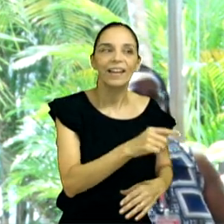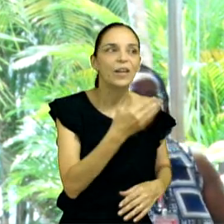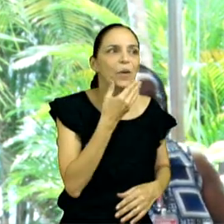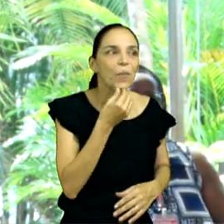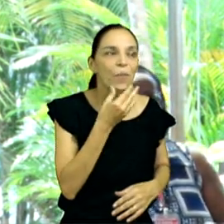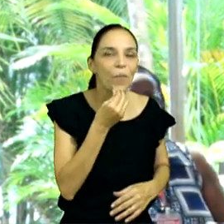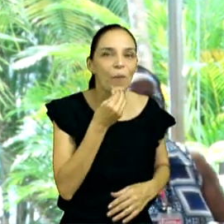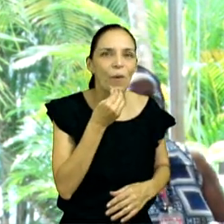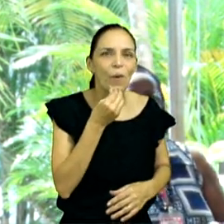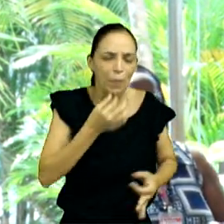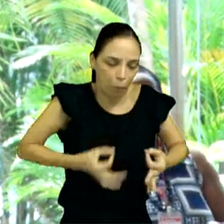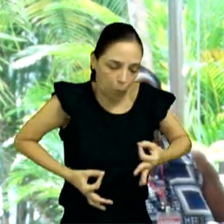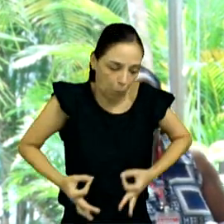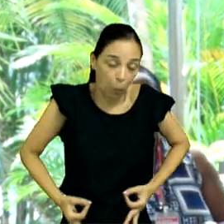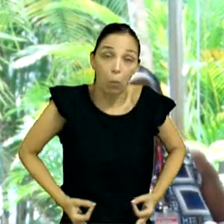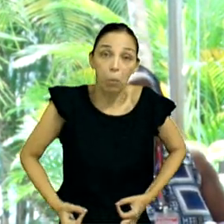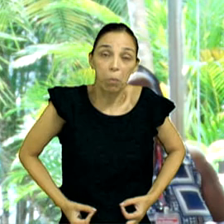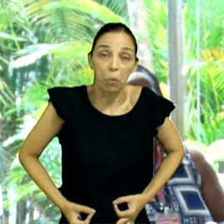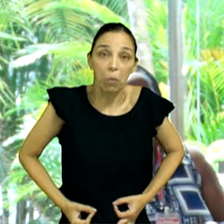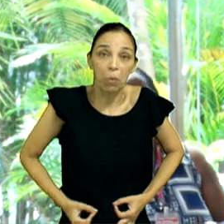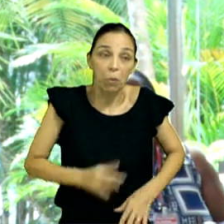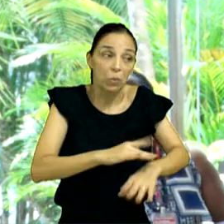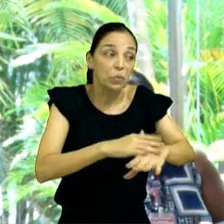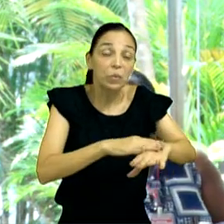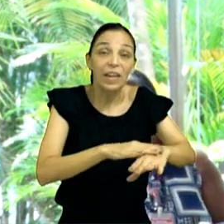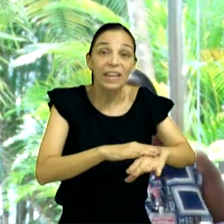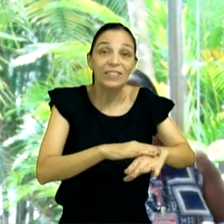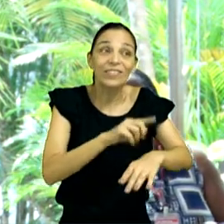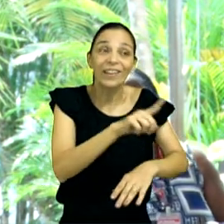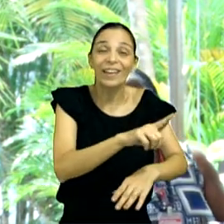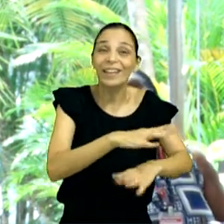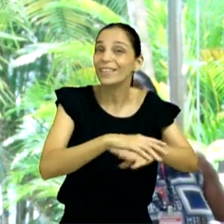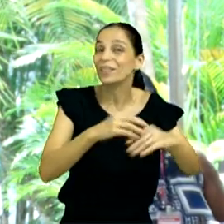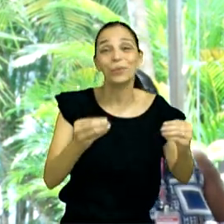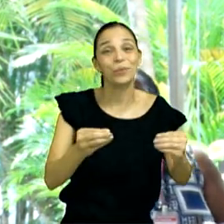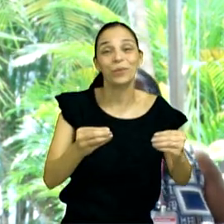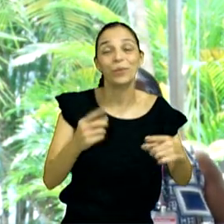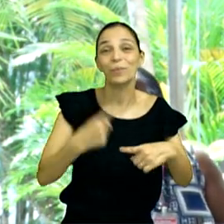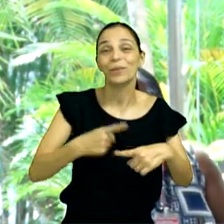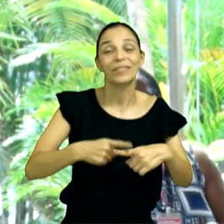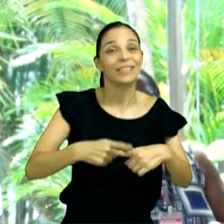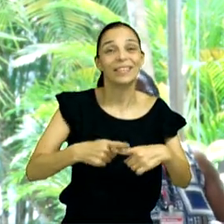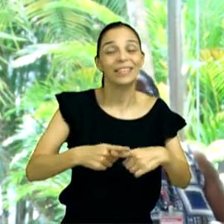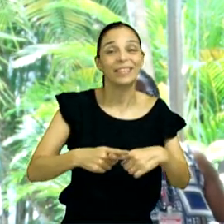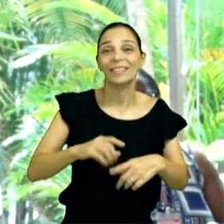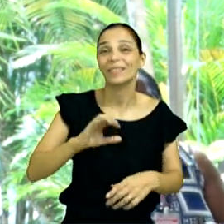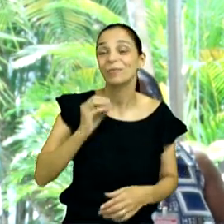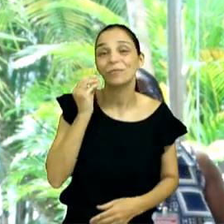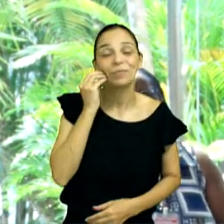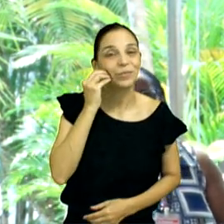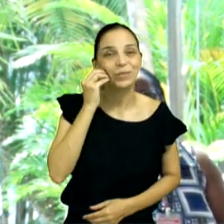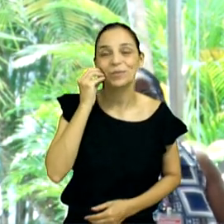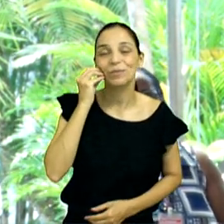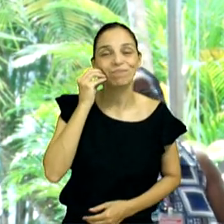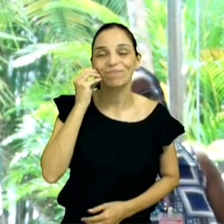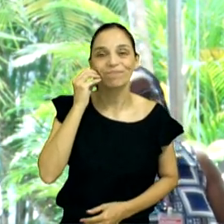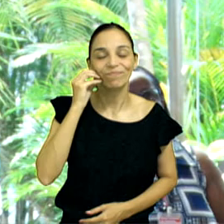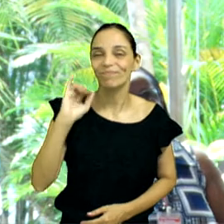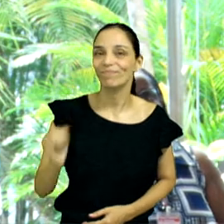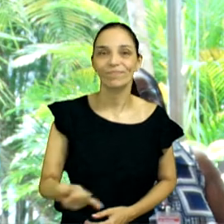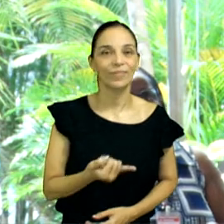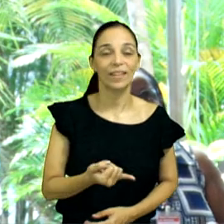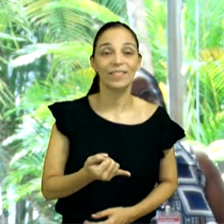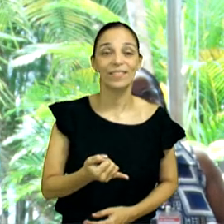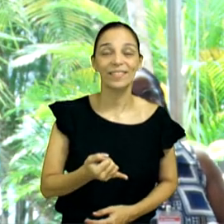entendeu, o o Senhor estava dizendo, eu sou Deus, e você é carne, você é ser humano, mas eu posso